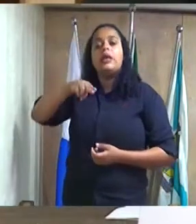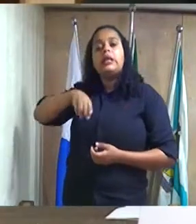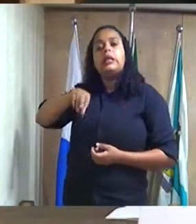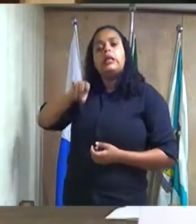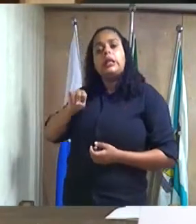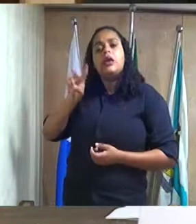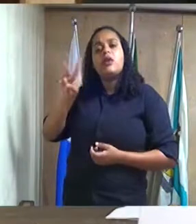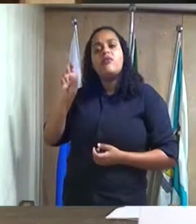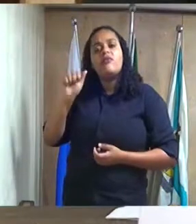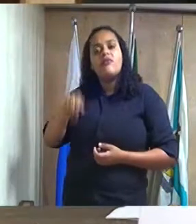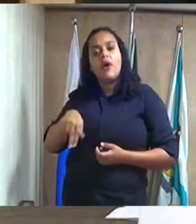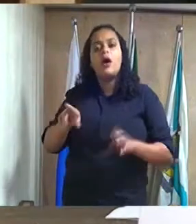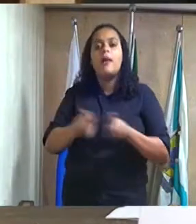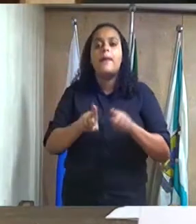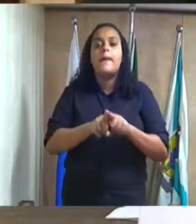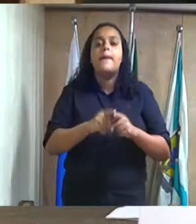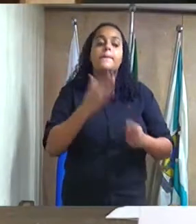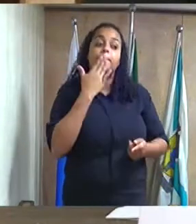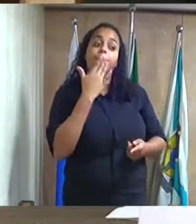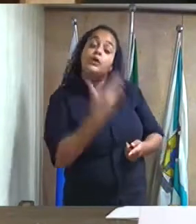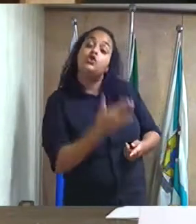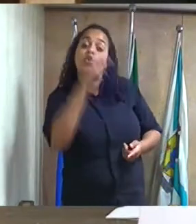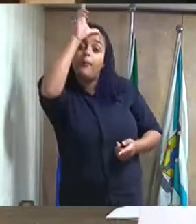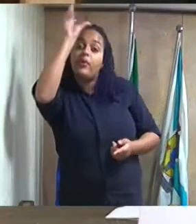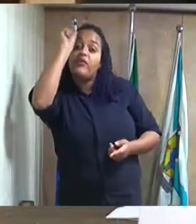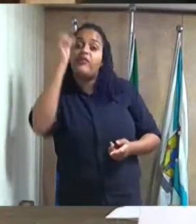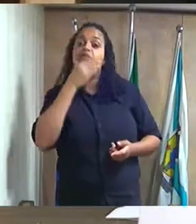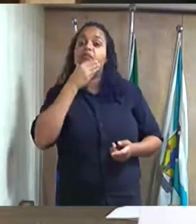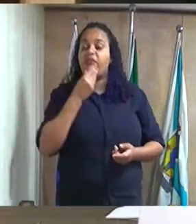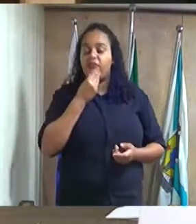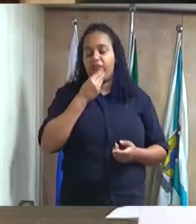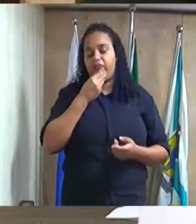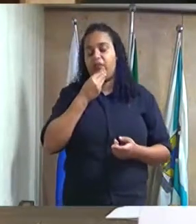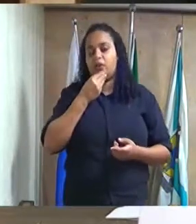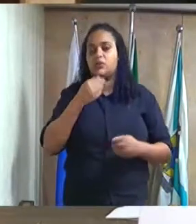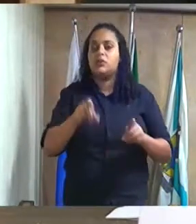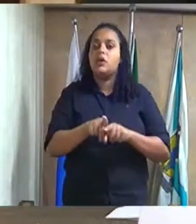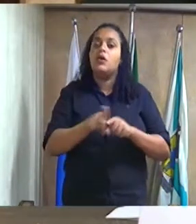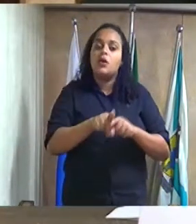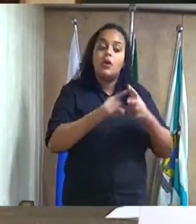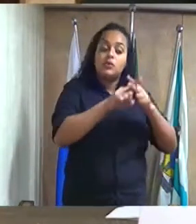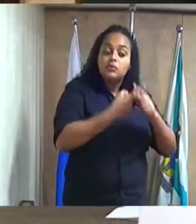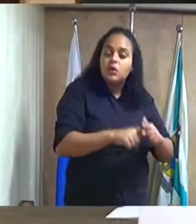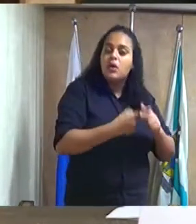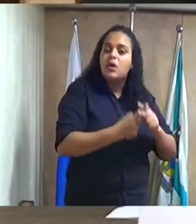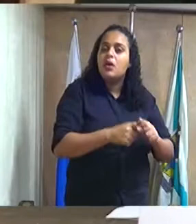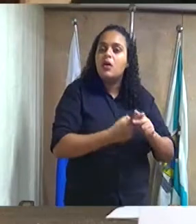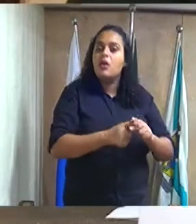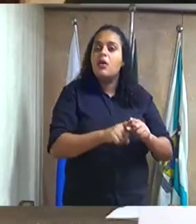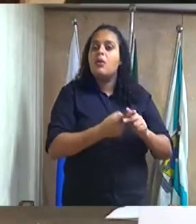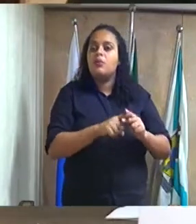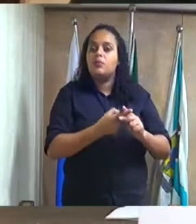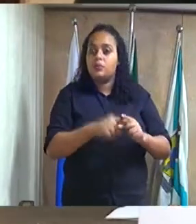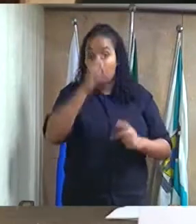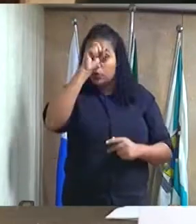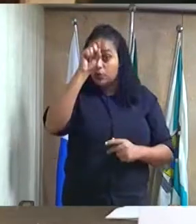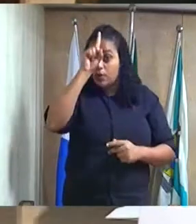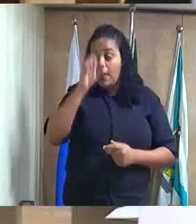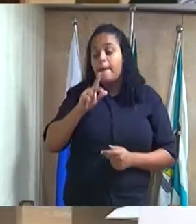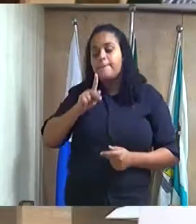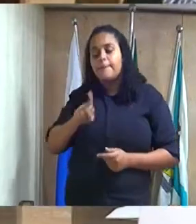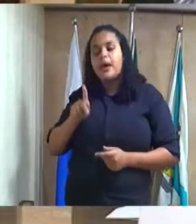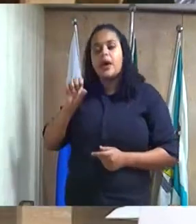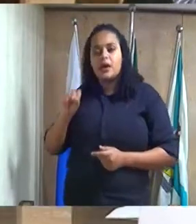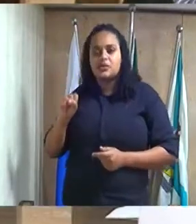solicitando ao excelentíssimo senhor prefeito reforma e ampliação do Posto de Saúde da Família PSF